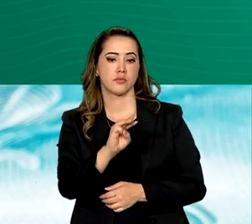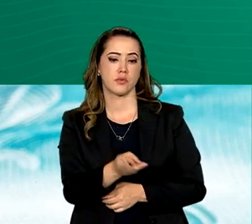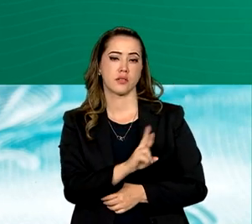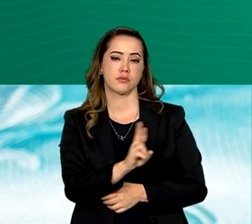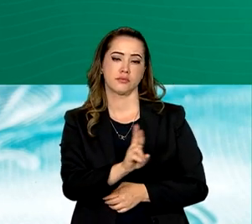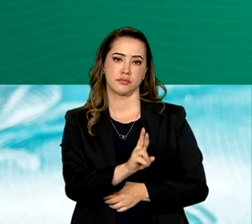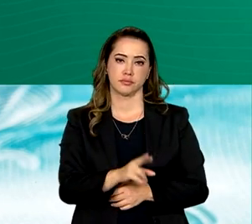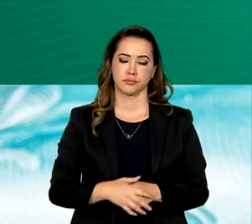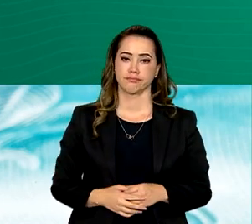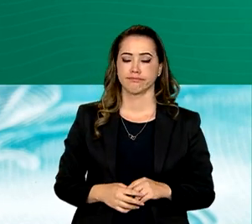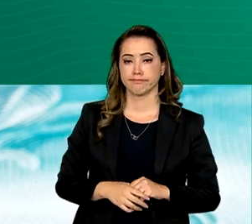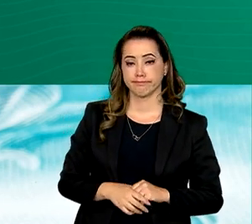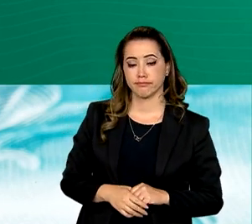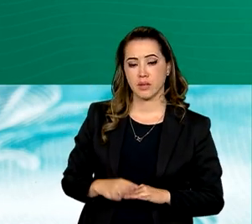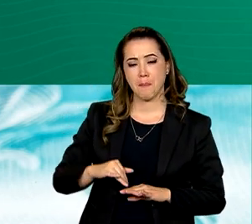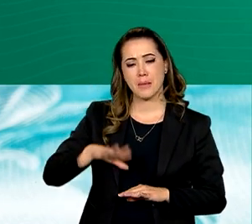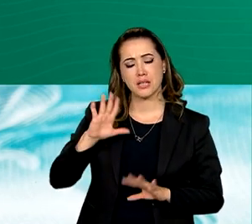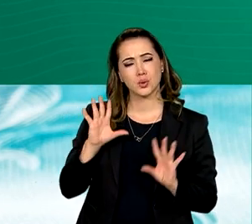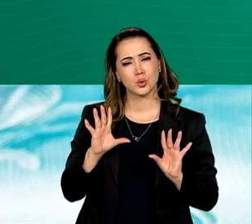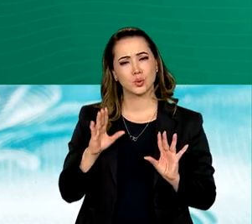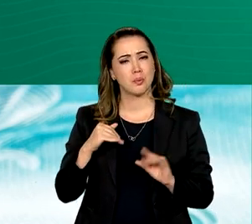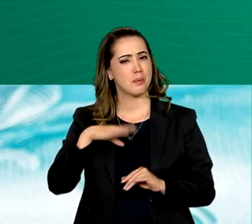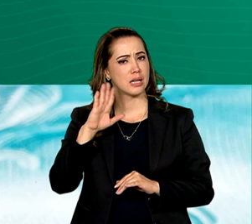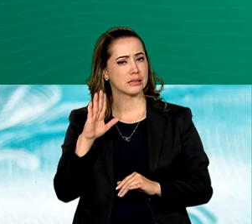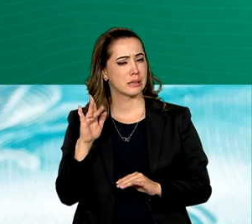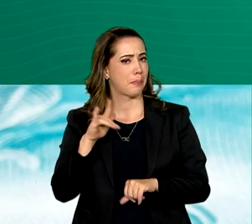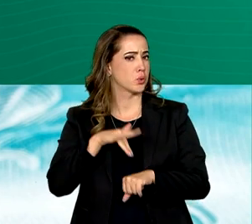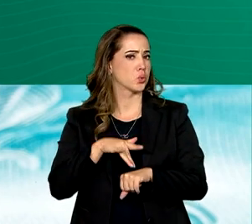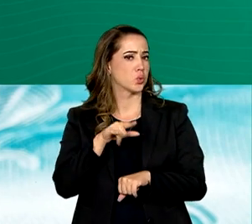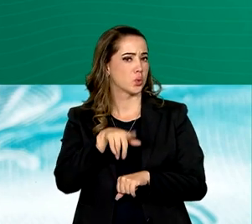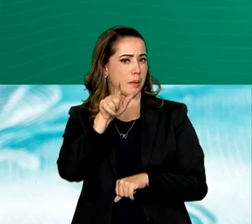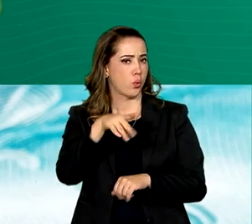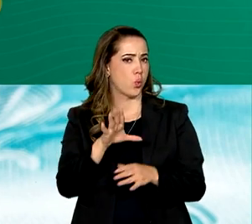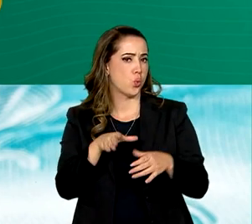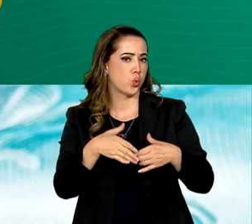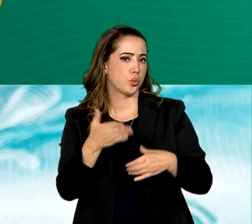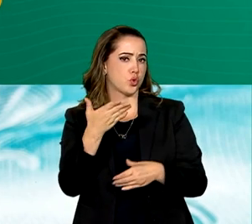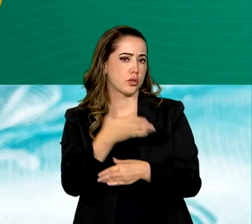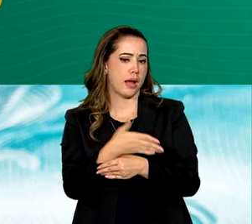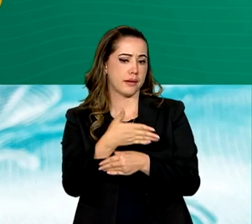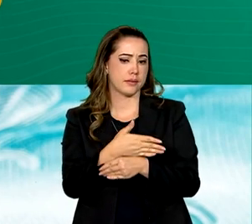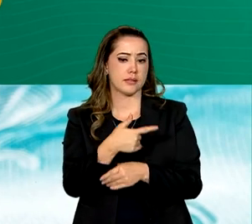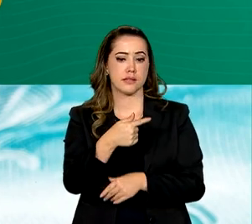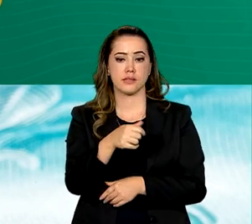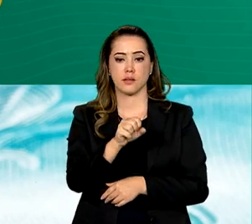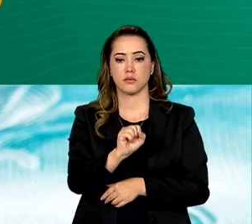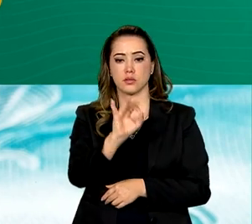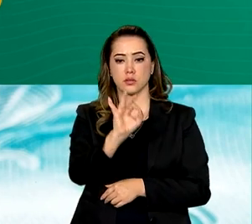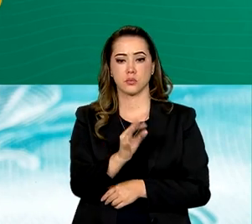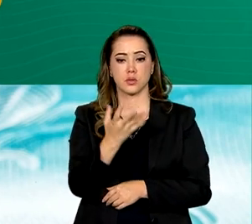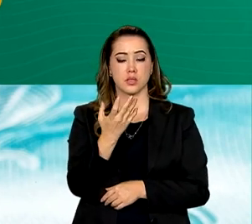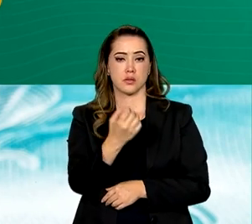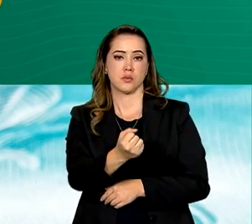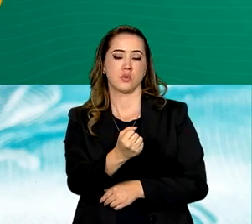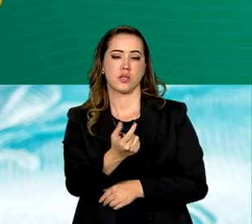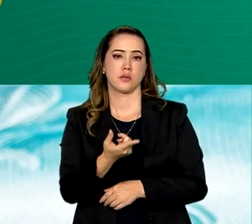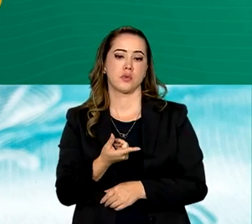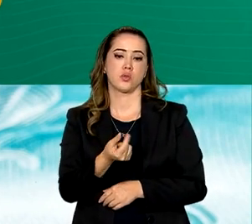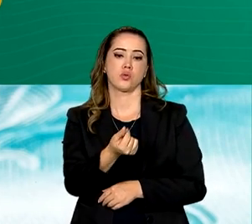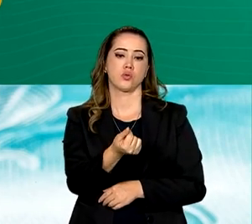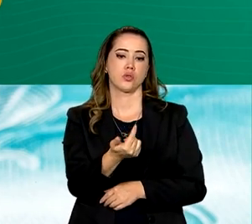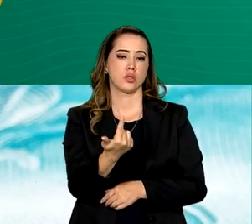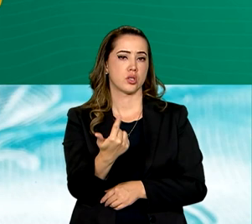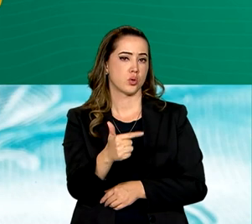milhões de reais. Mas o destaque vai para os taxistas. 78% dos que receberam os valores